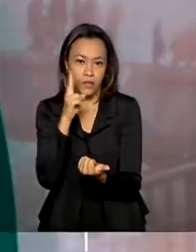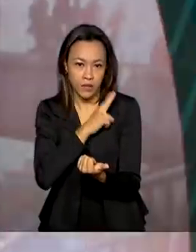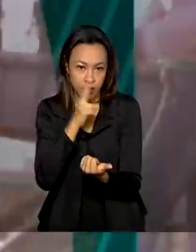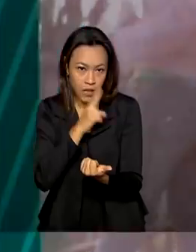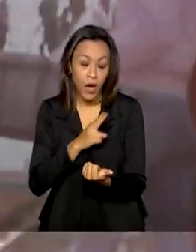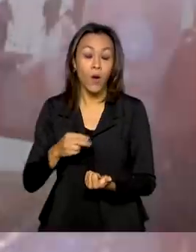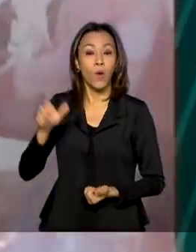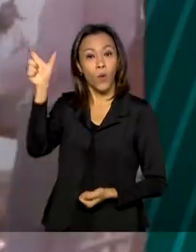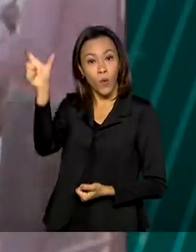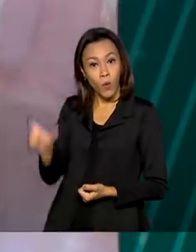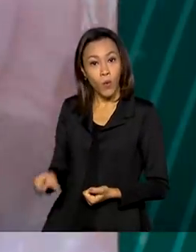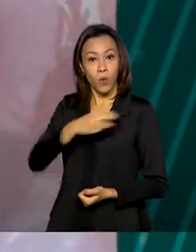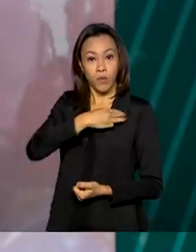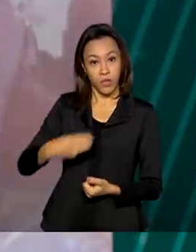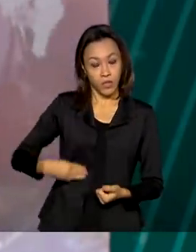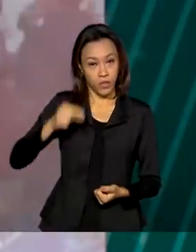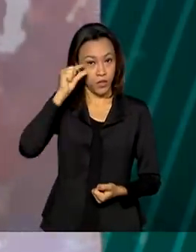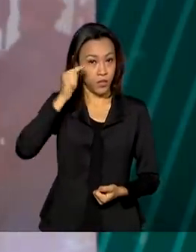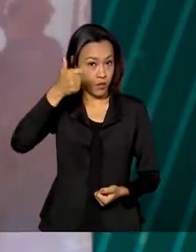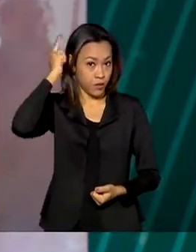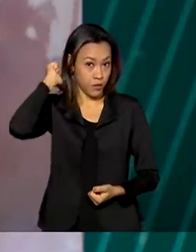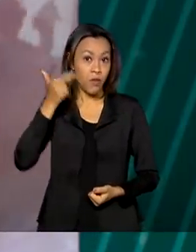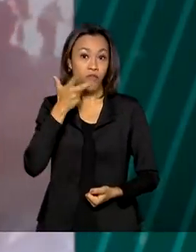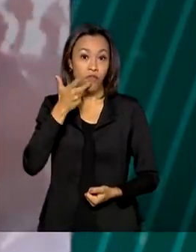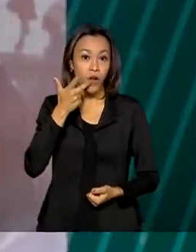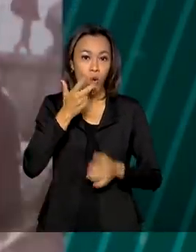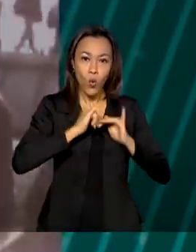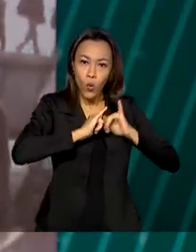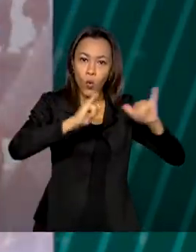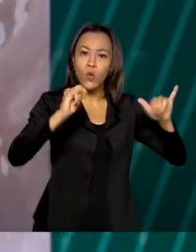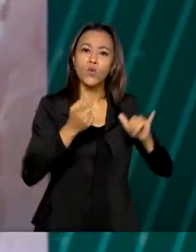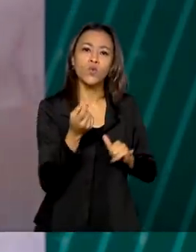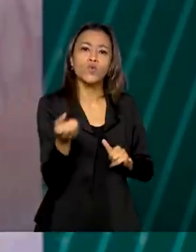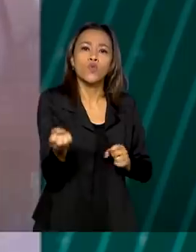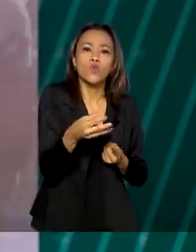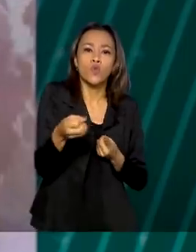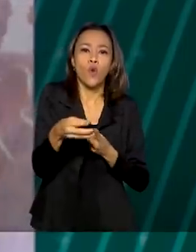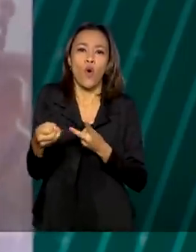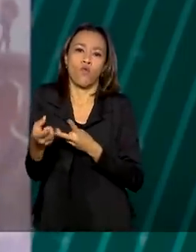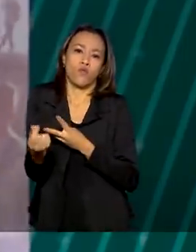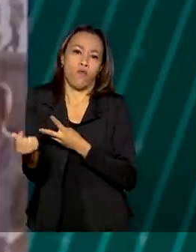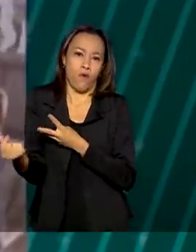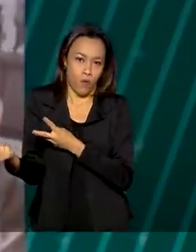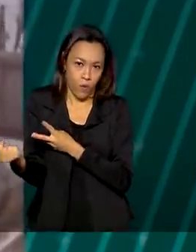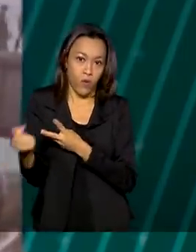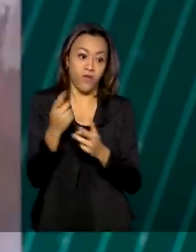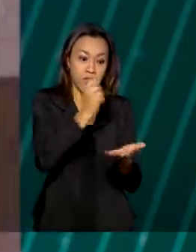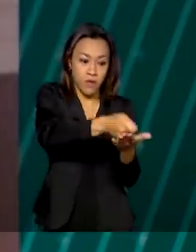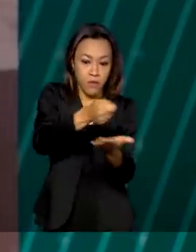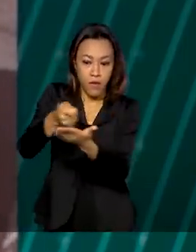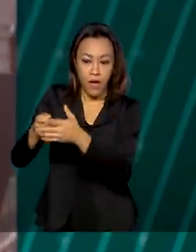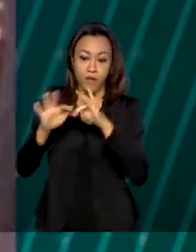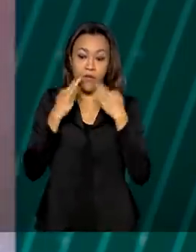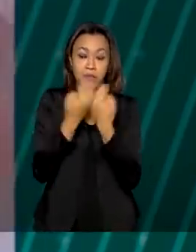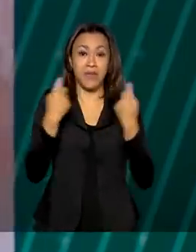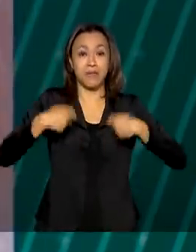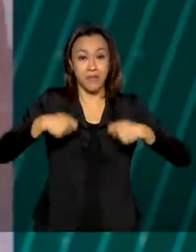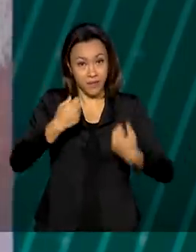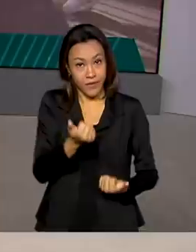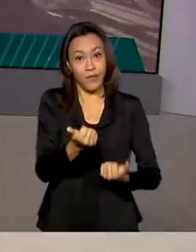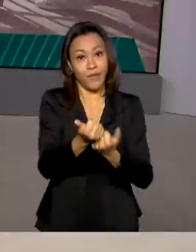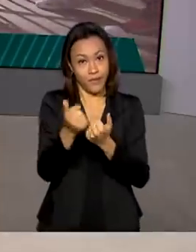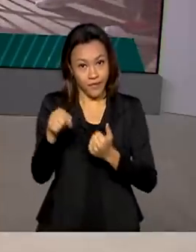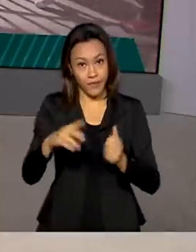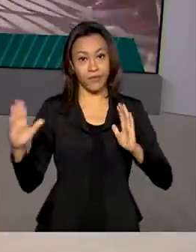Guedes adiantou os novos valores que devem ser pagos às famílias que precisam de ajuda neste momento da pandemia.